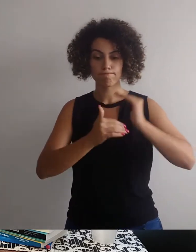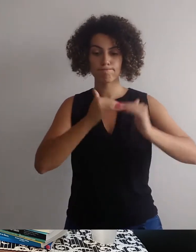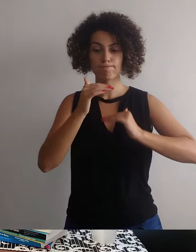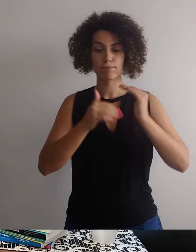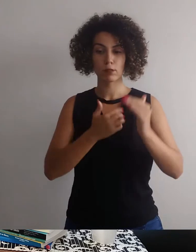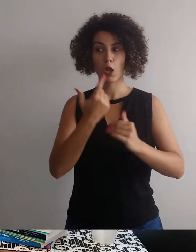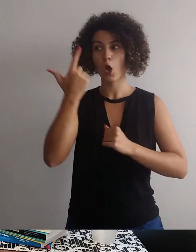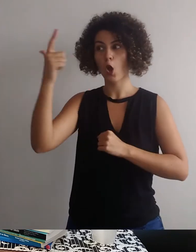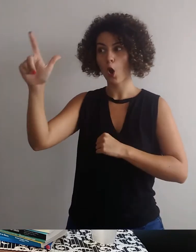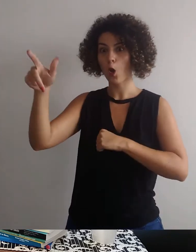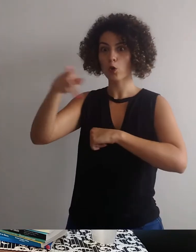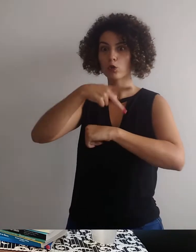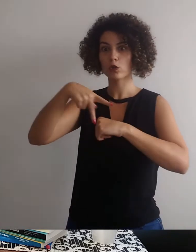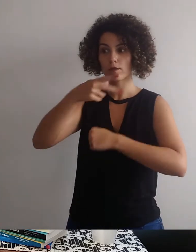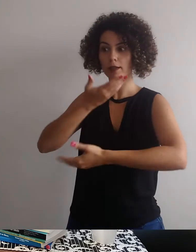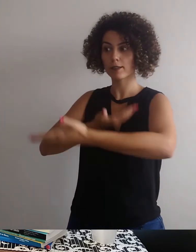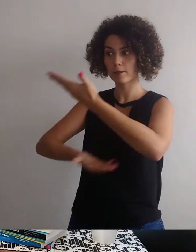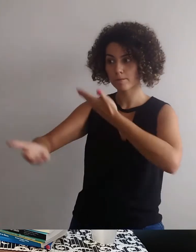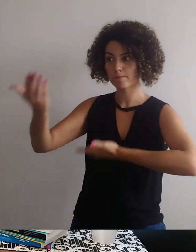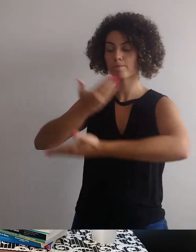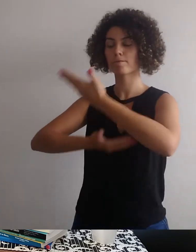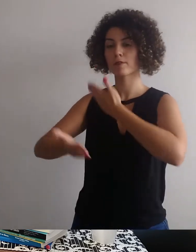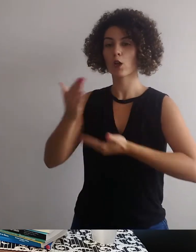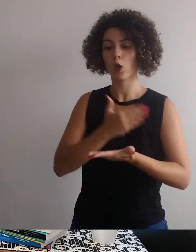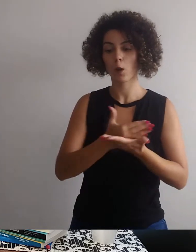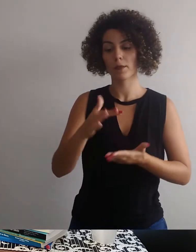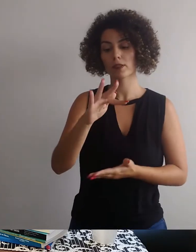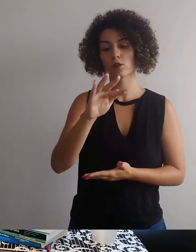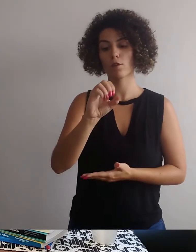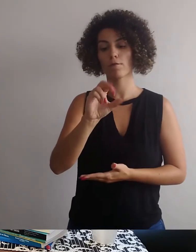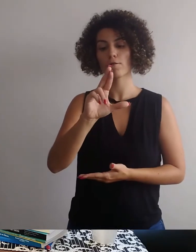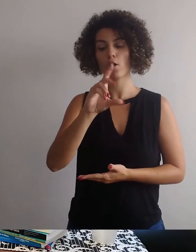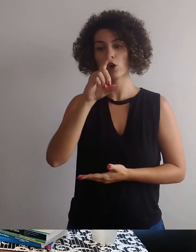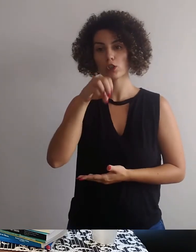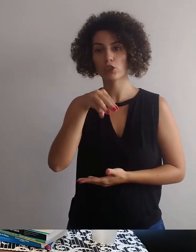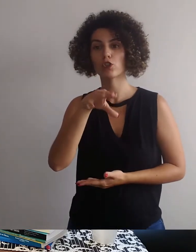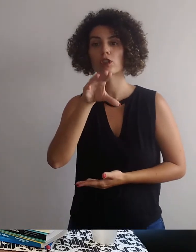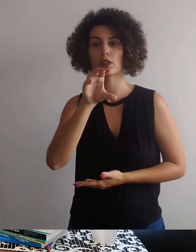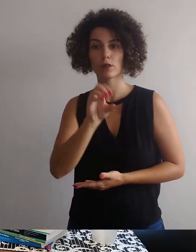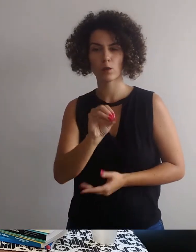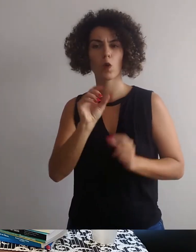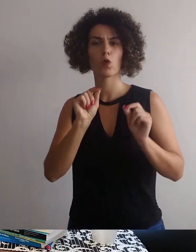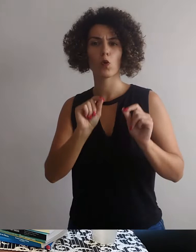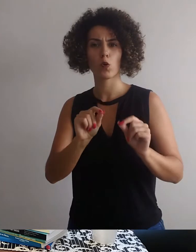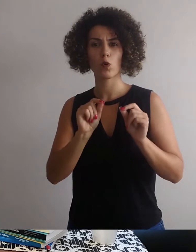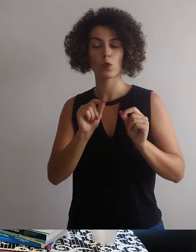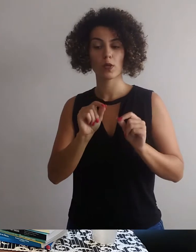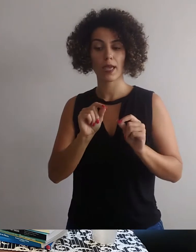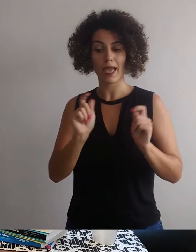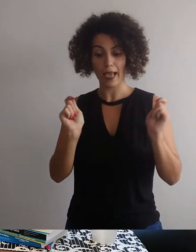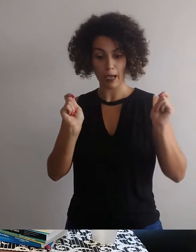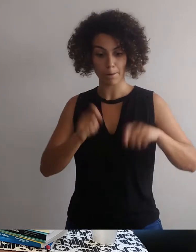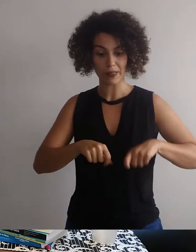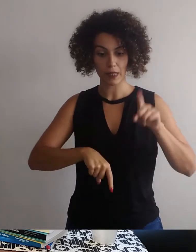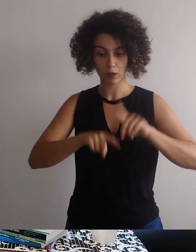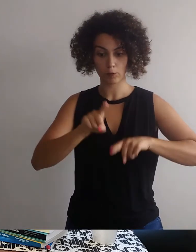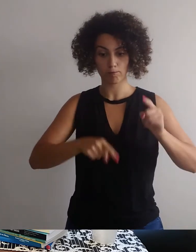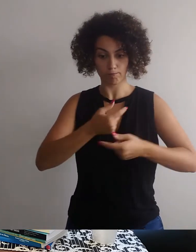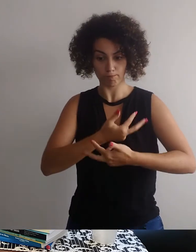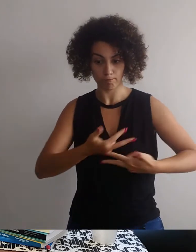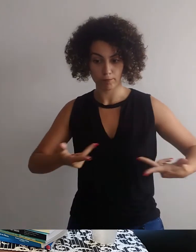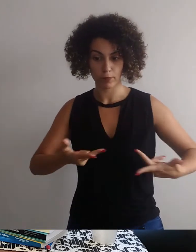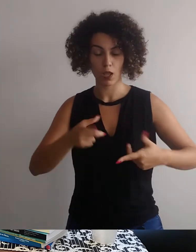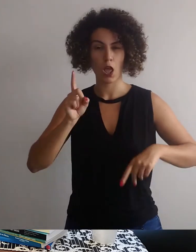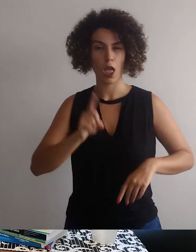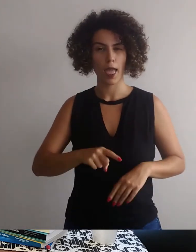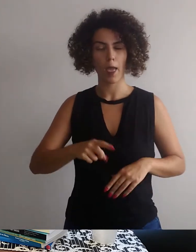economia brasileira foi se internacionalizando. Foi instituído o Fordismo nas linhas de montagem, em que